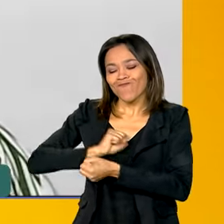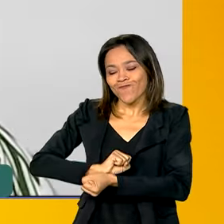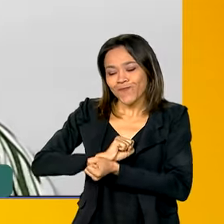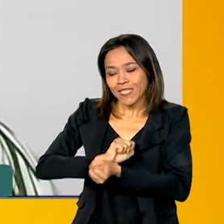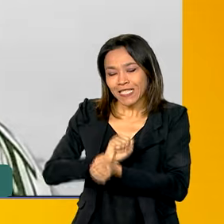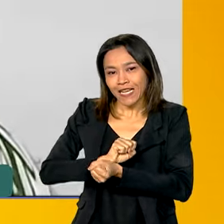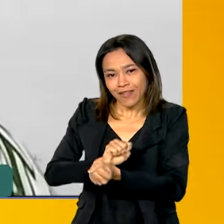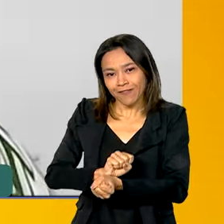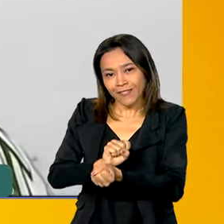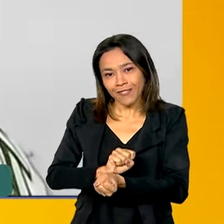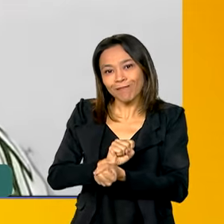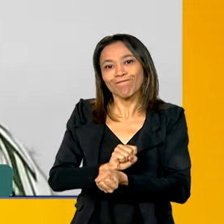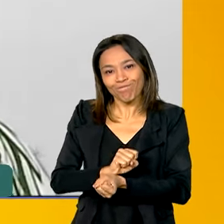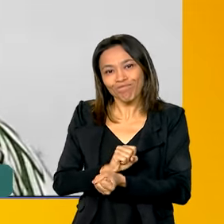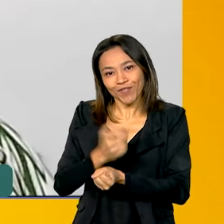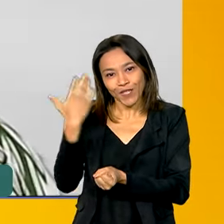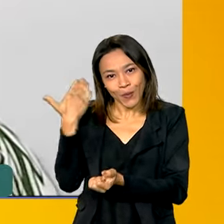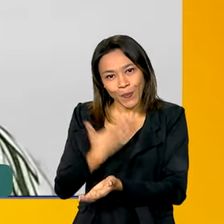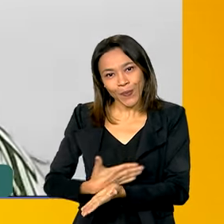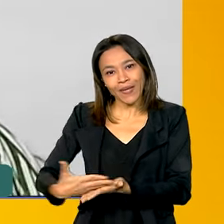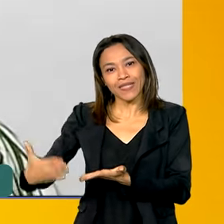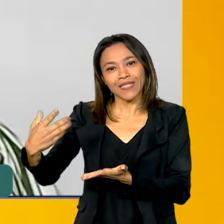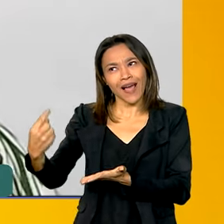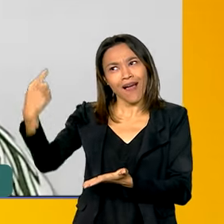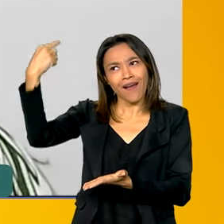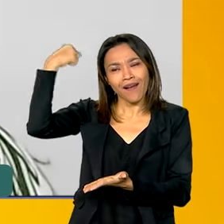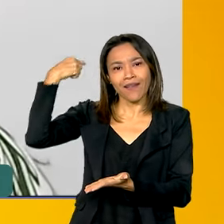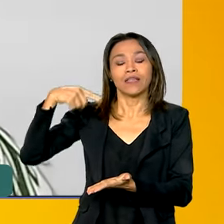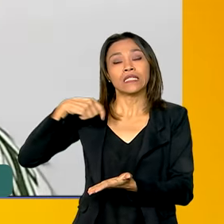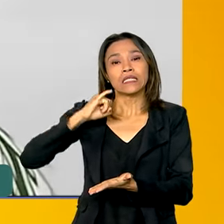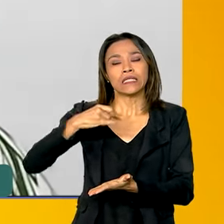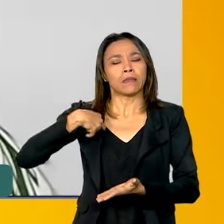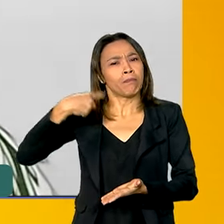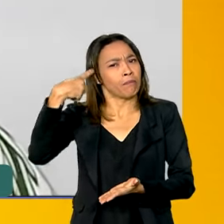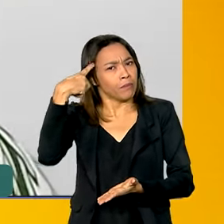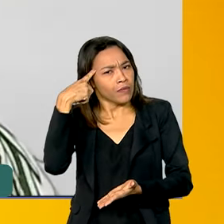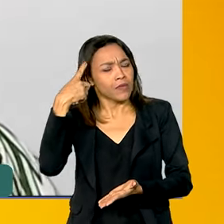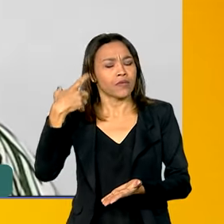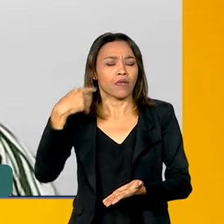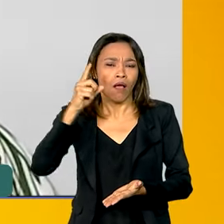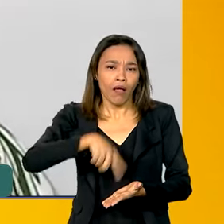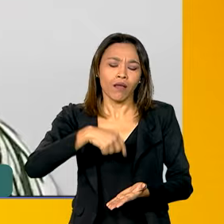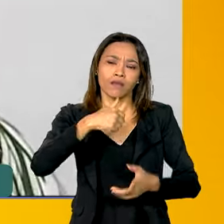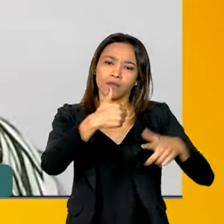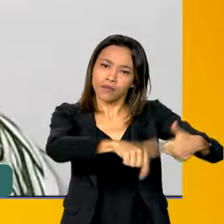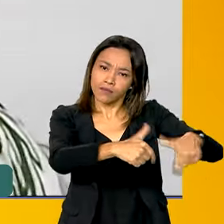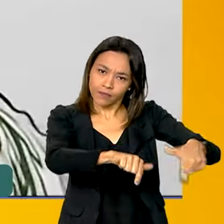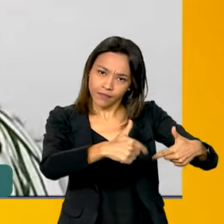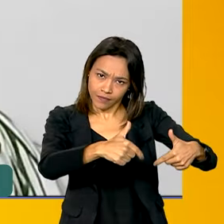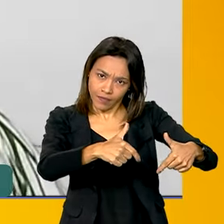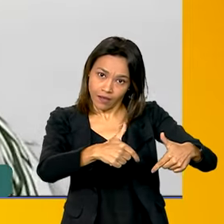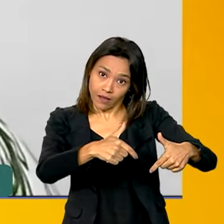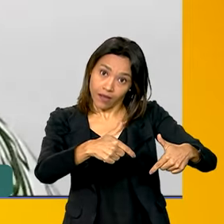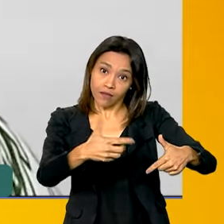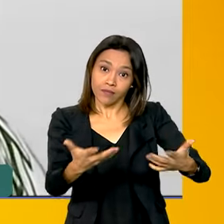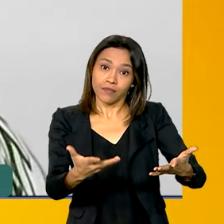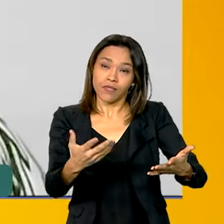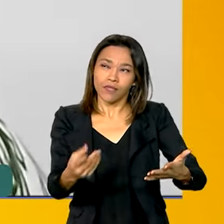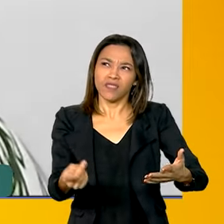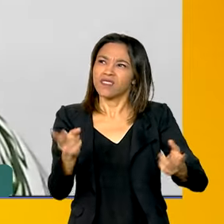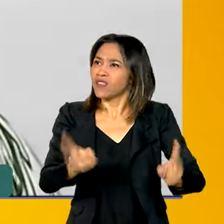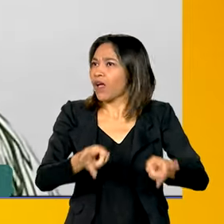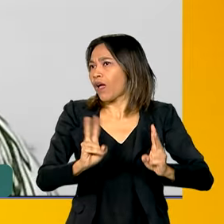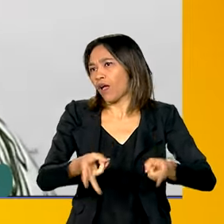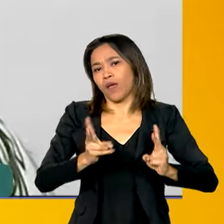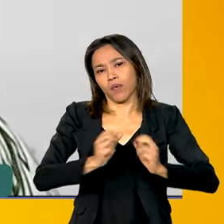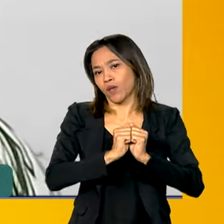nos desfizemos delas ainda. Então, se a gente pensar que é uma atividade secular, que desde sempre,